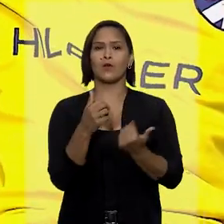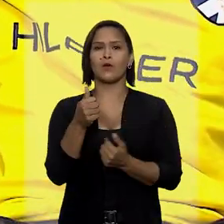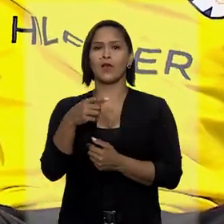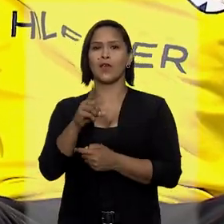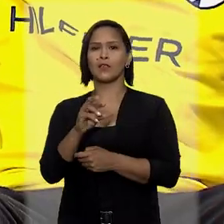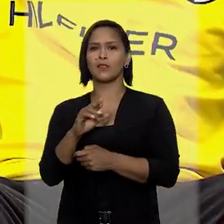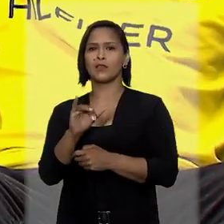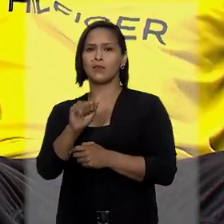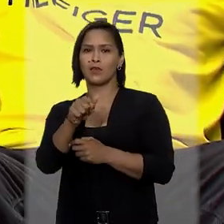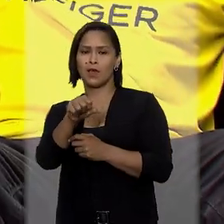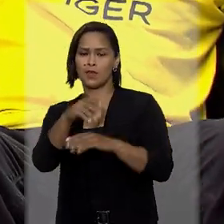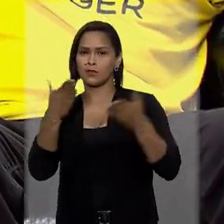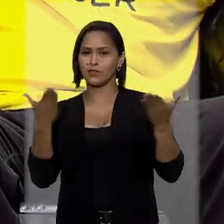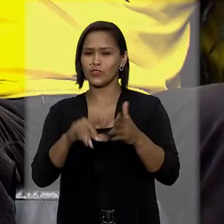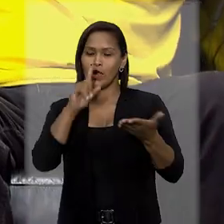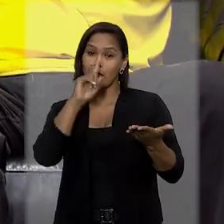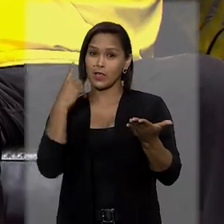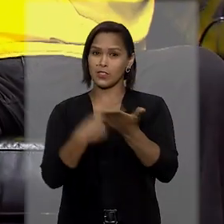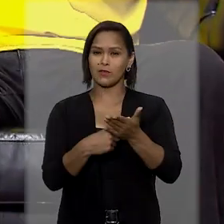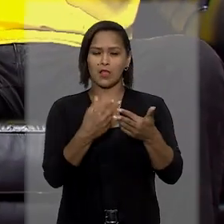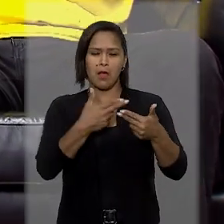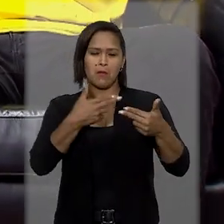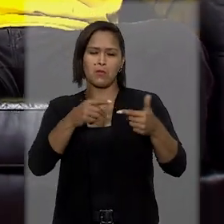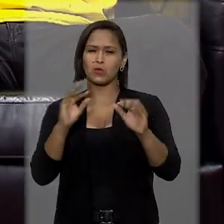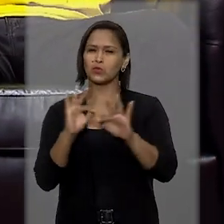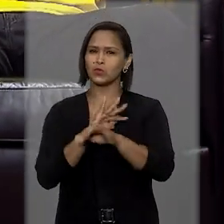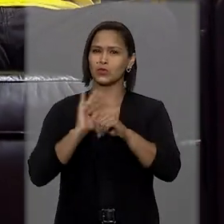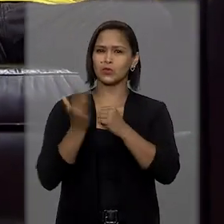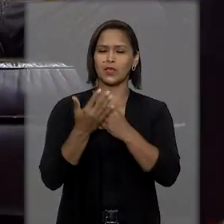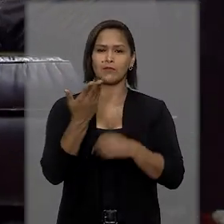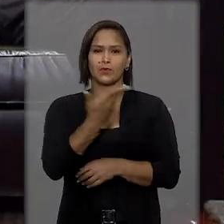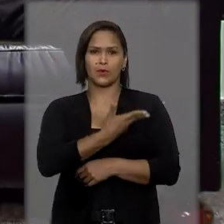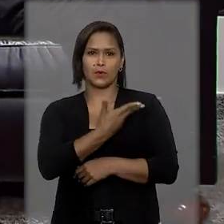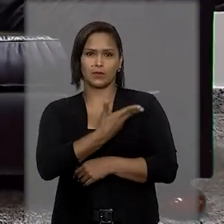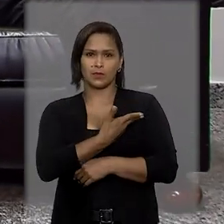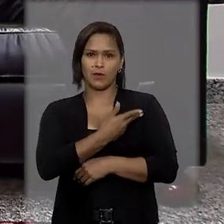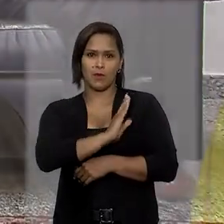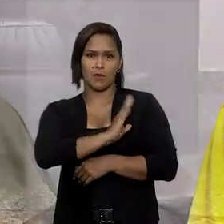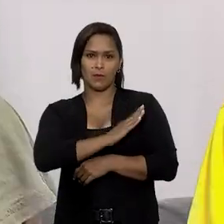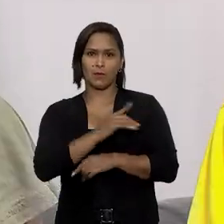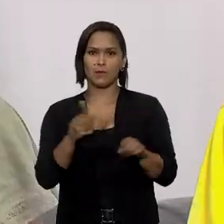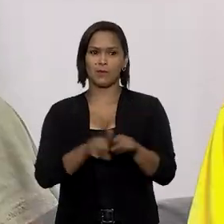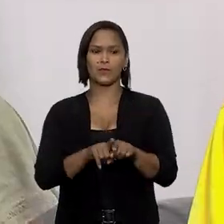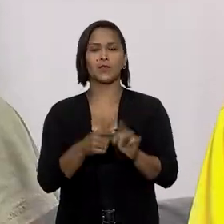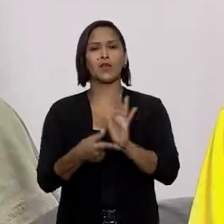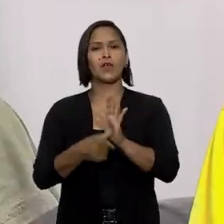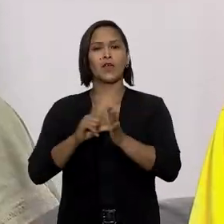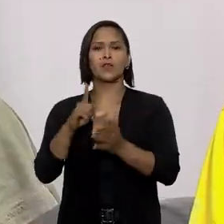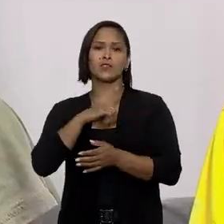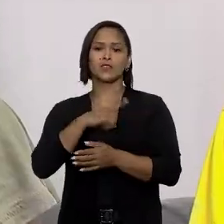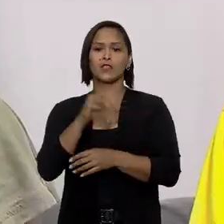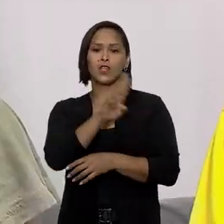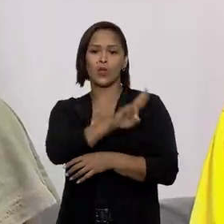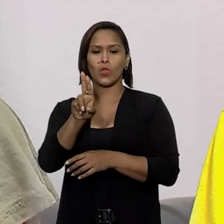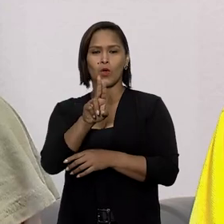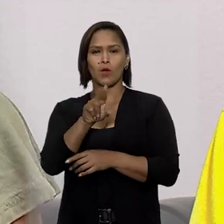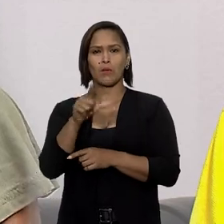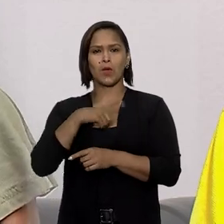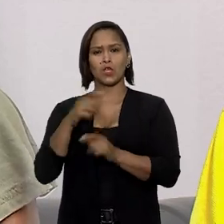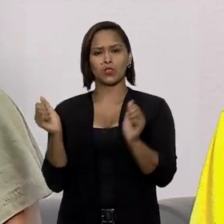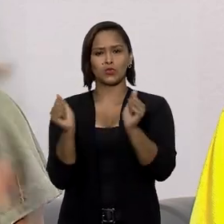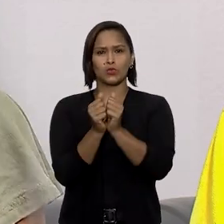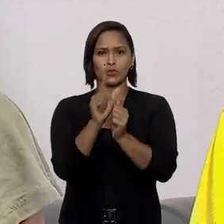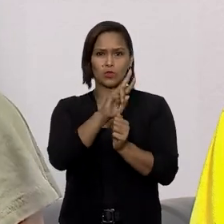Adriana já estão resolvidas há muito tempo no coração. Antes de eu ter o nome dele, eu já